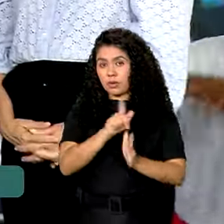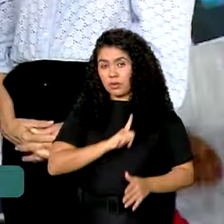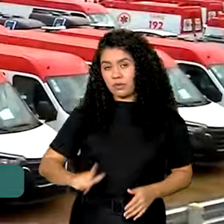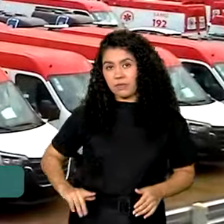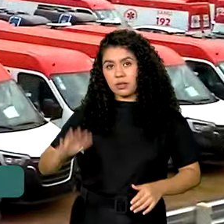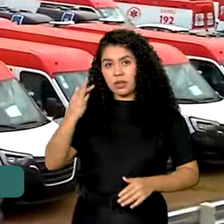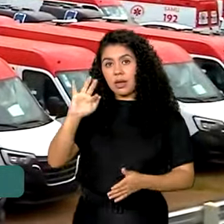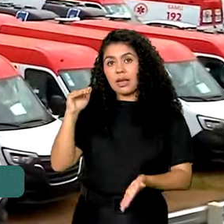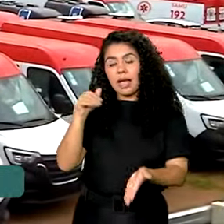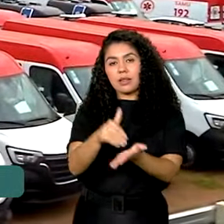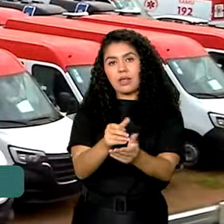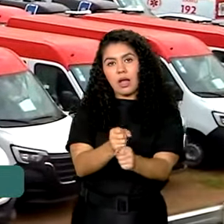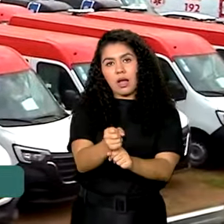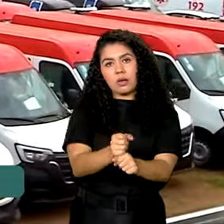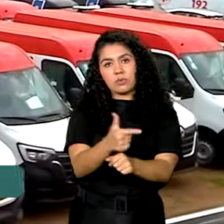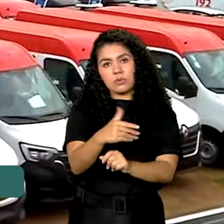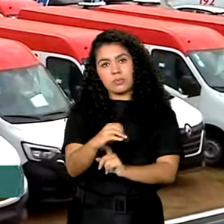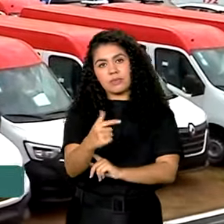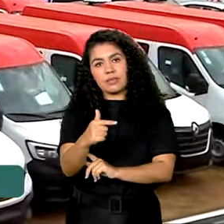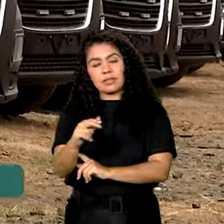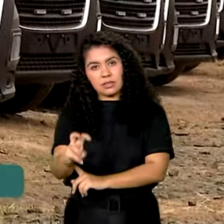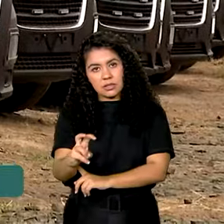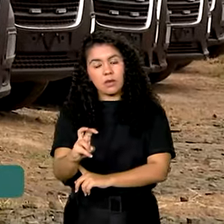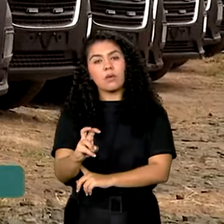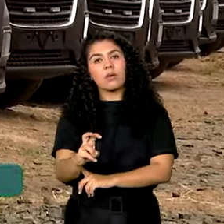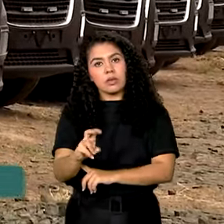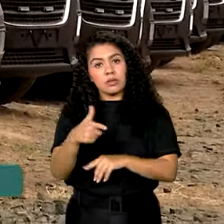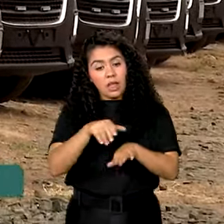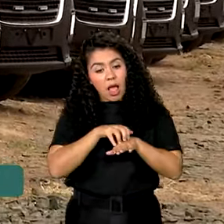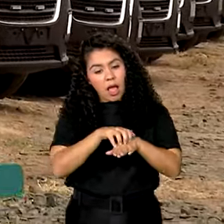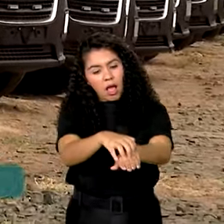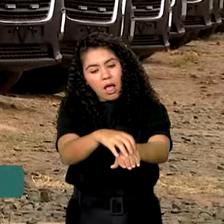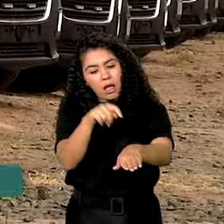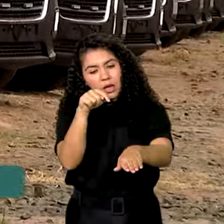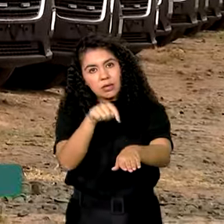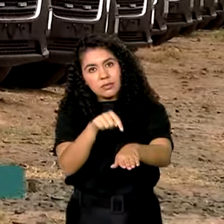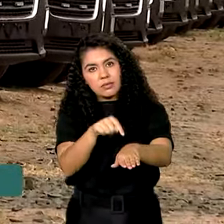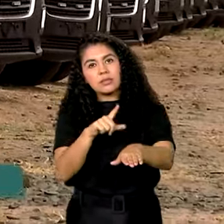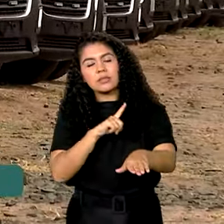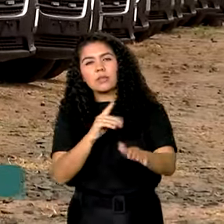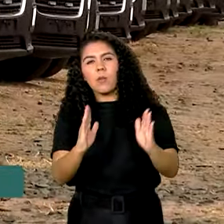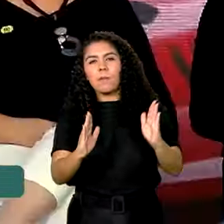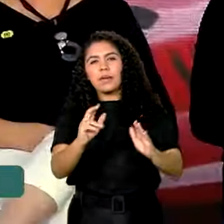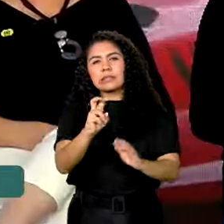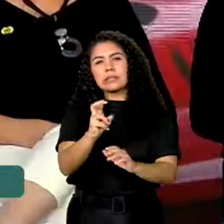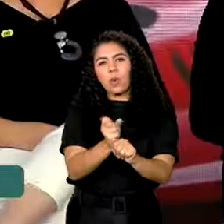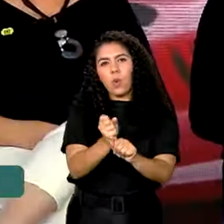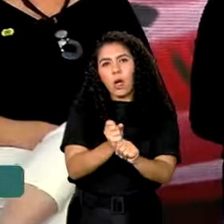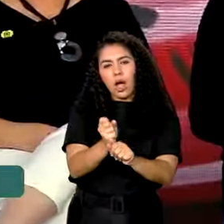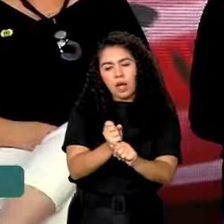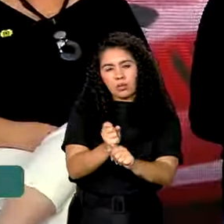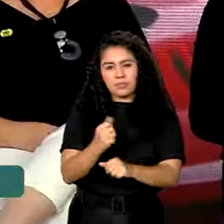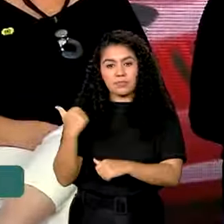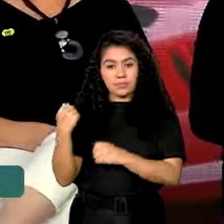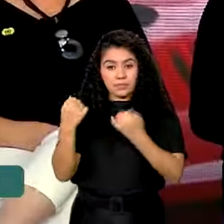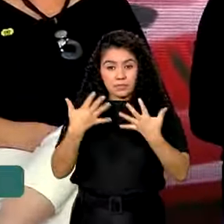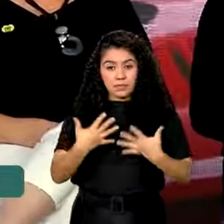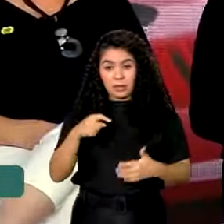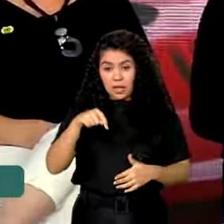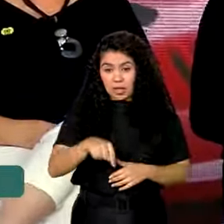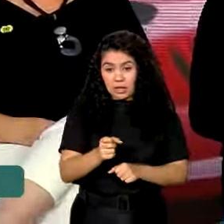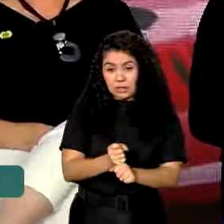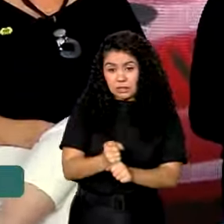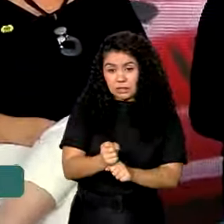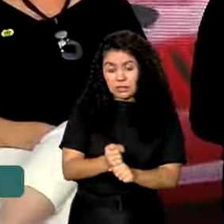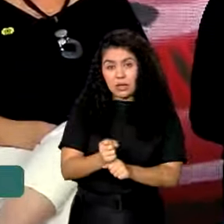só estejam em operação veículos com até 5 anos de uso. Neste ano, nós estaremos